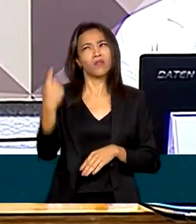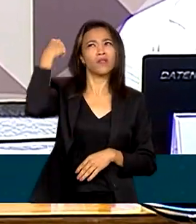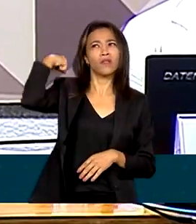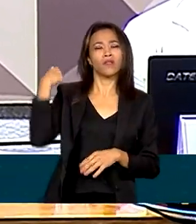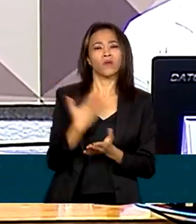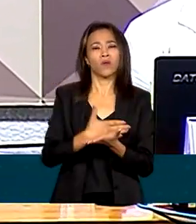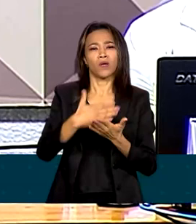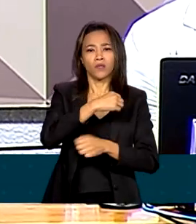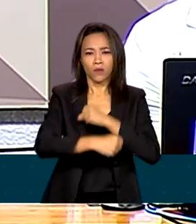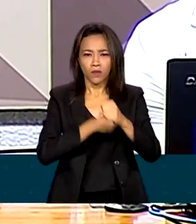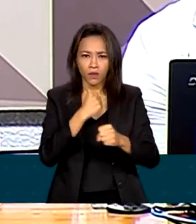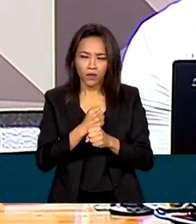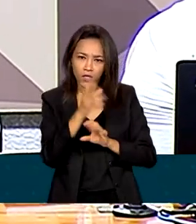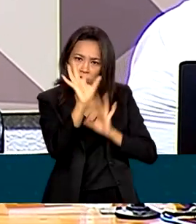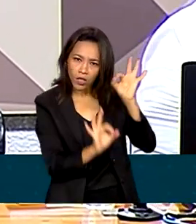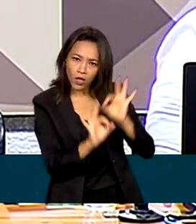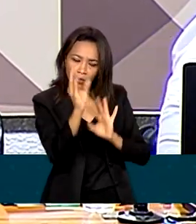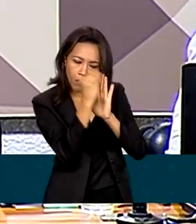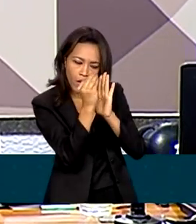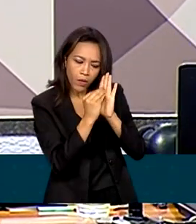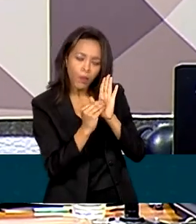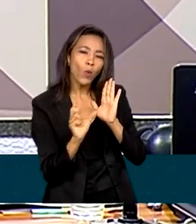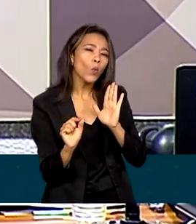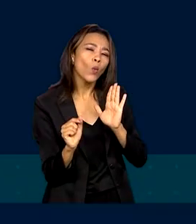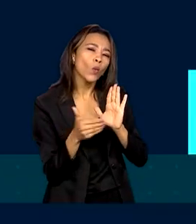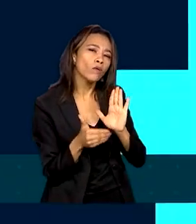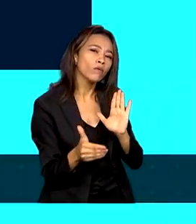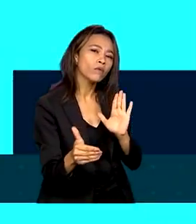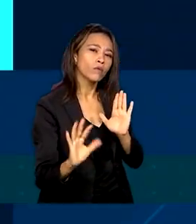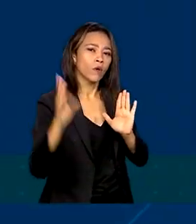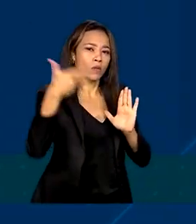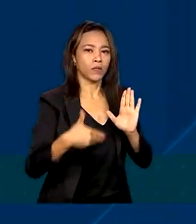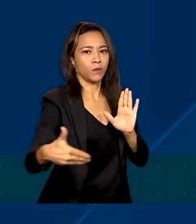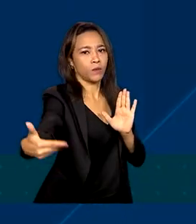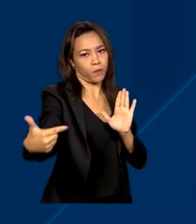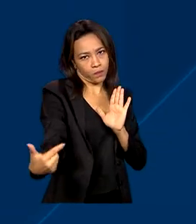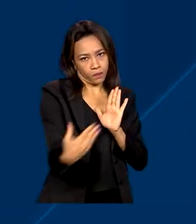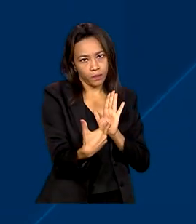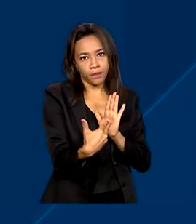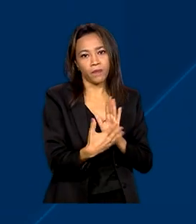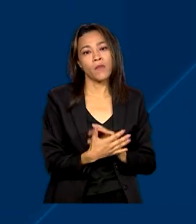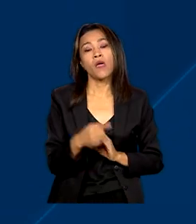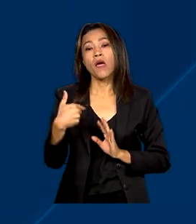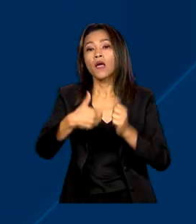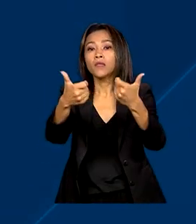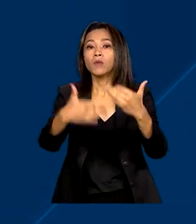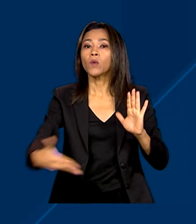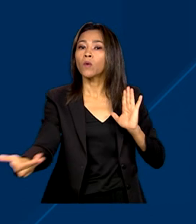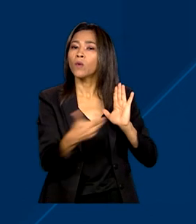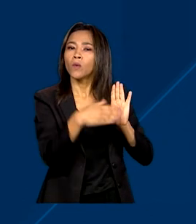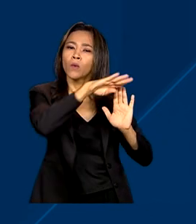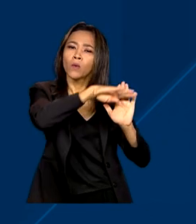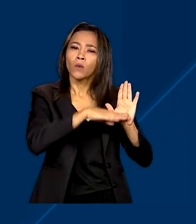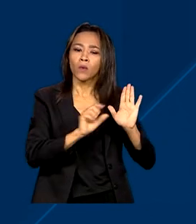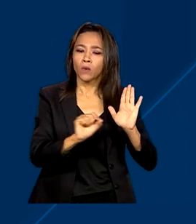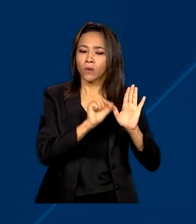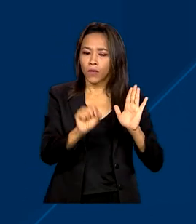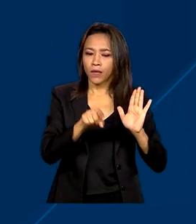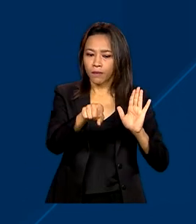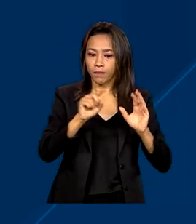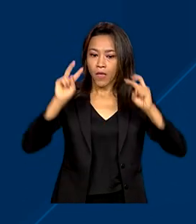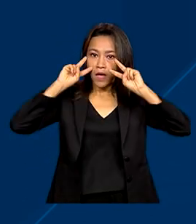e projetou o que será feito nos próximos meses. A ministra citou as prioridades da pasta, como o